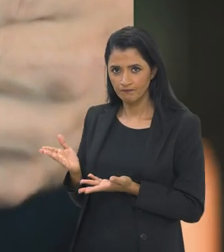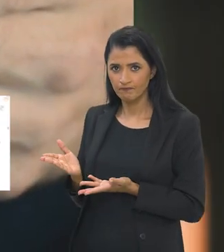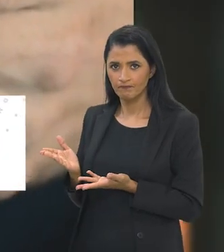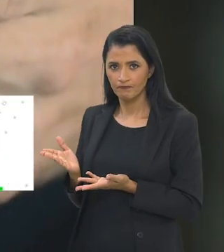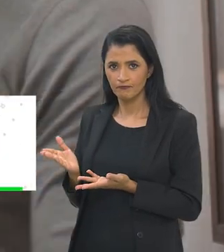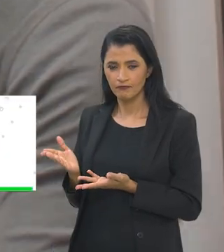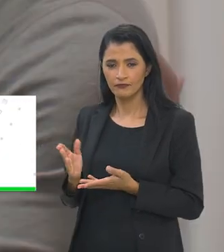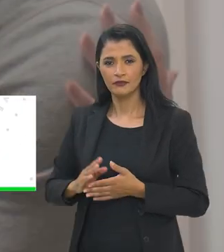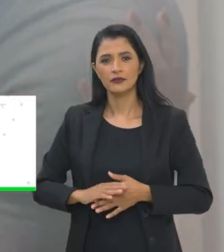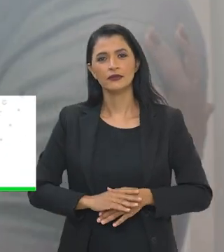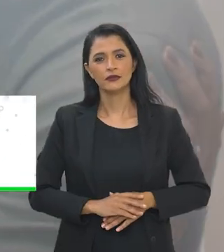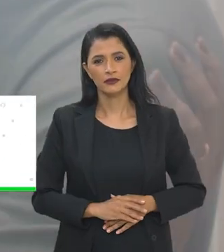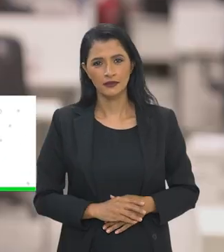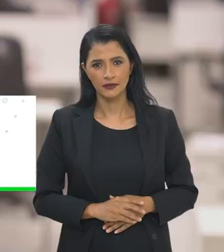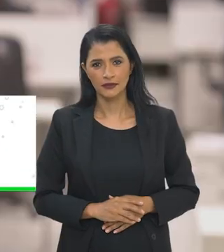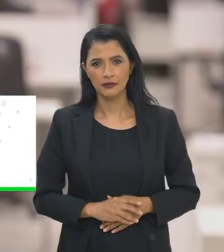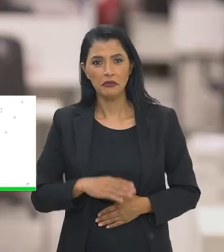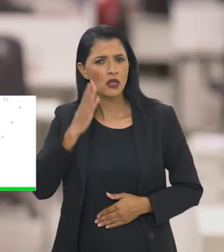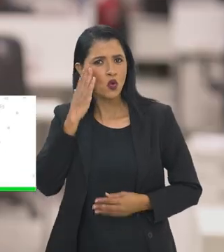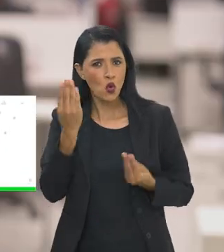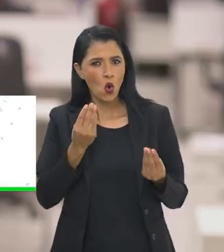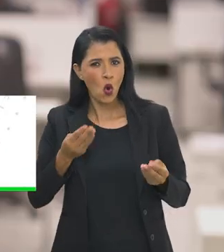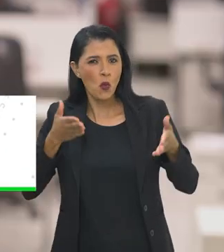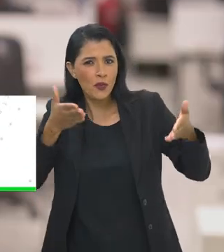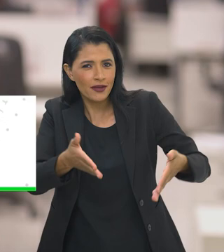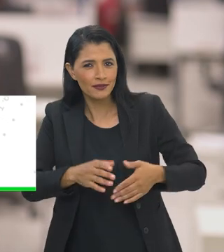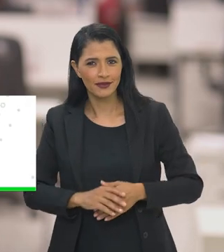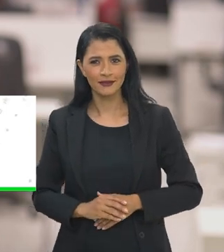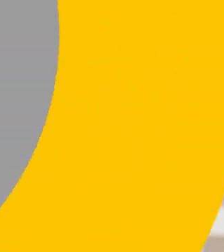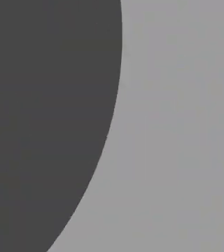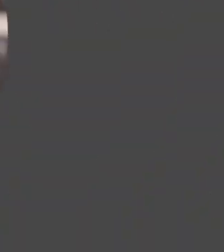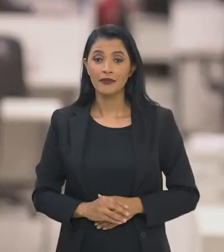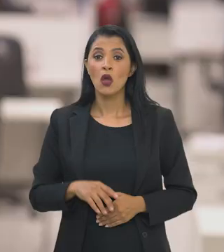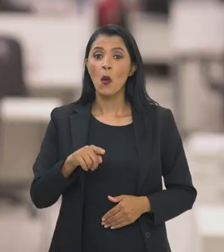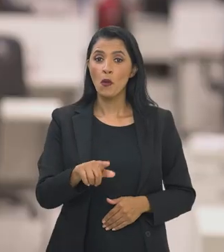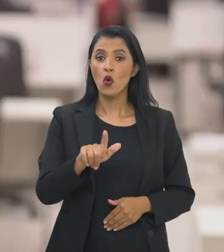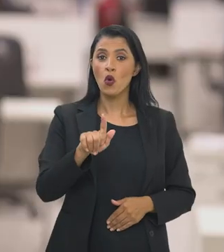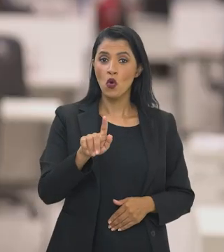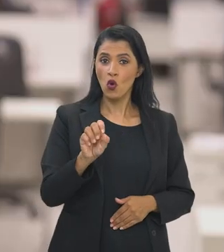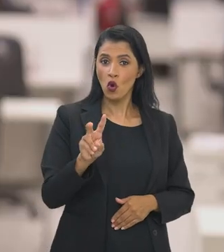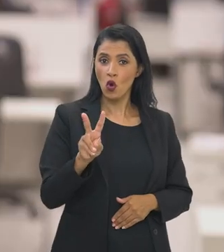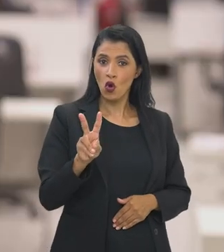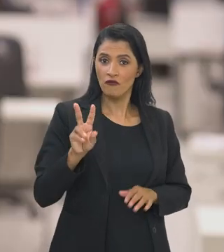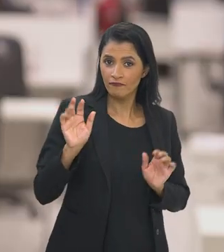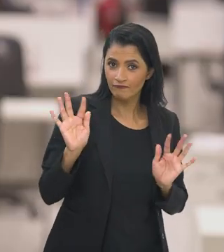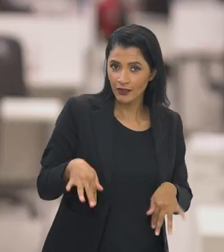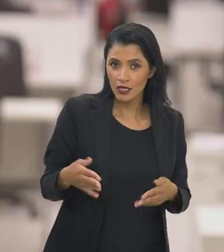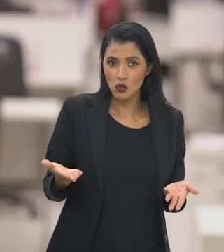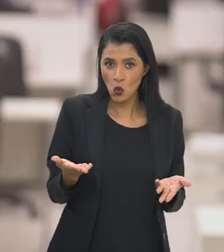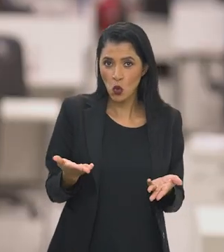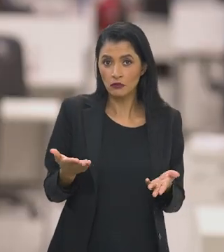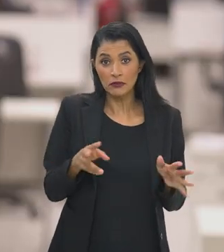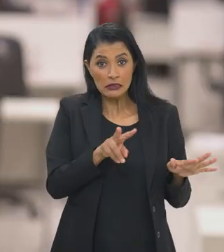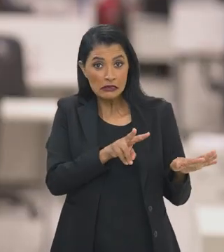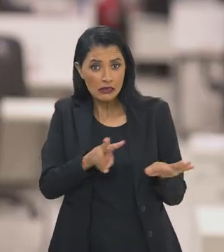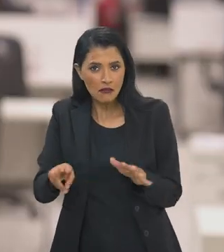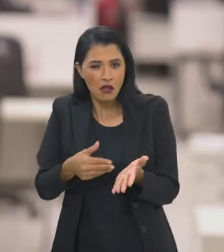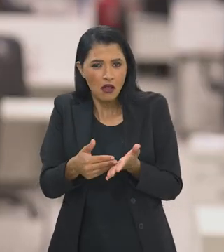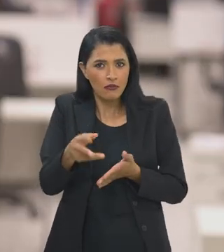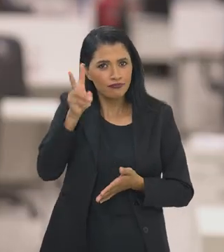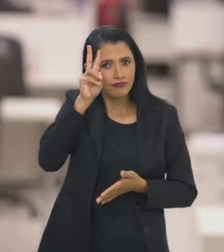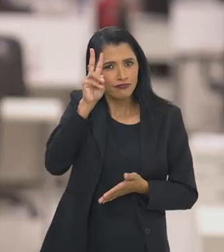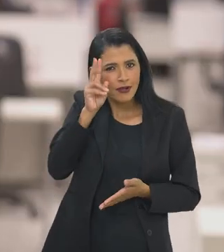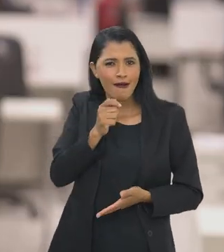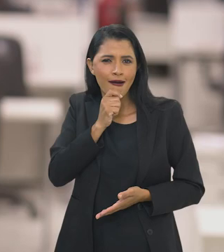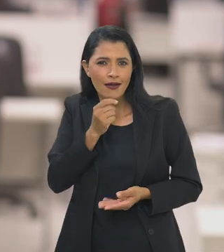.br barra Brasil contra fake e saiba como participar. E o ponto gov de hoje fica por aqui. A semana está